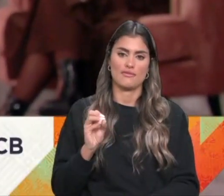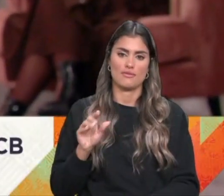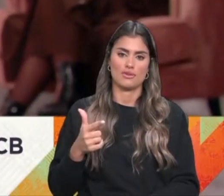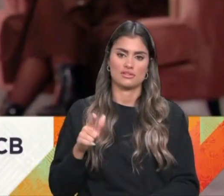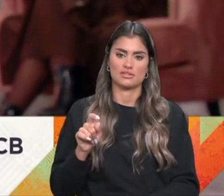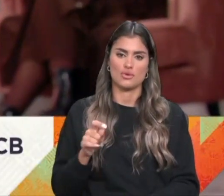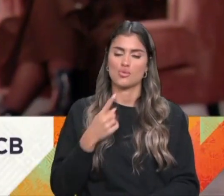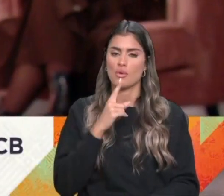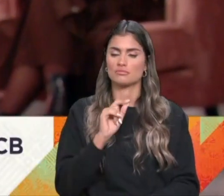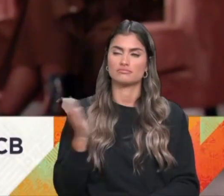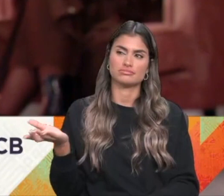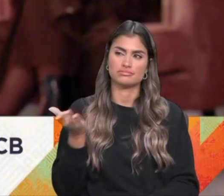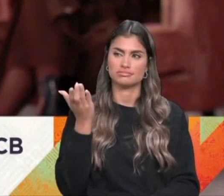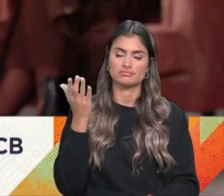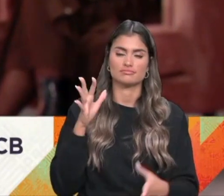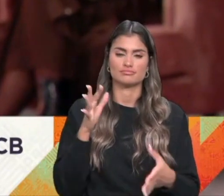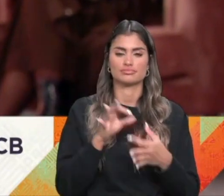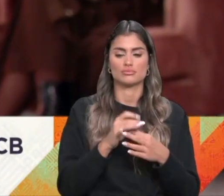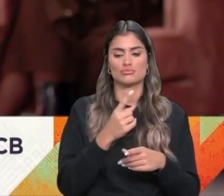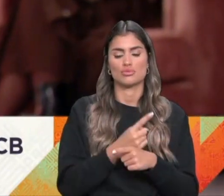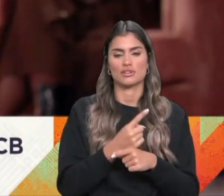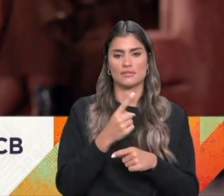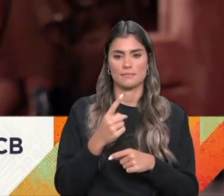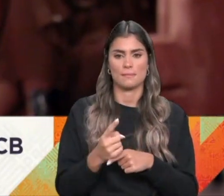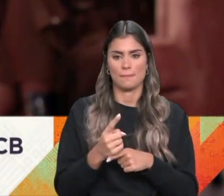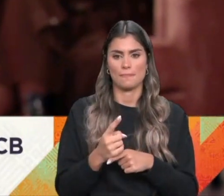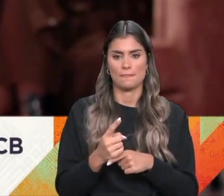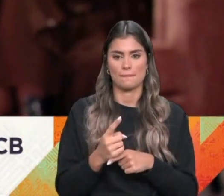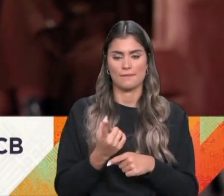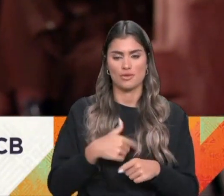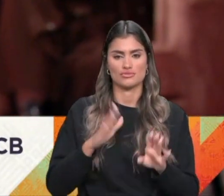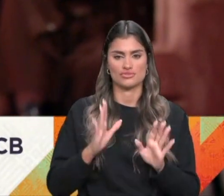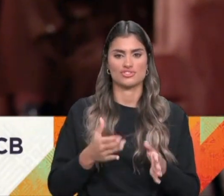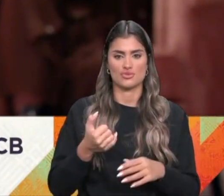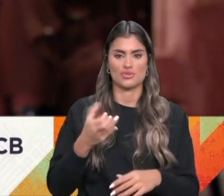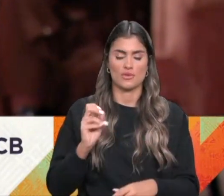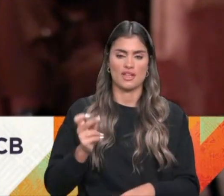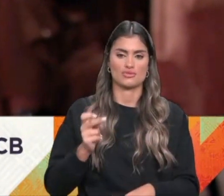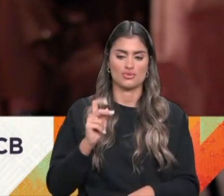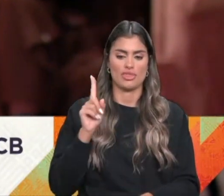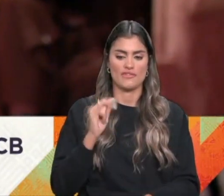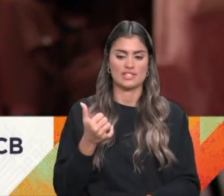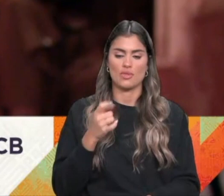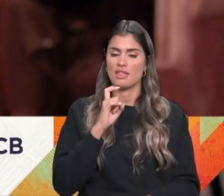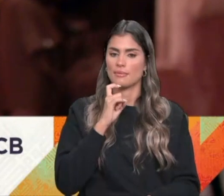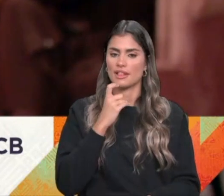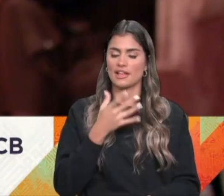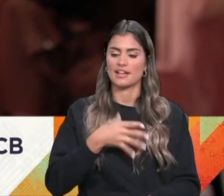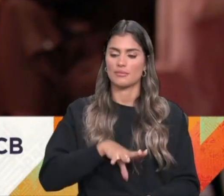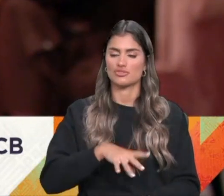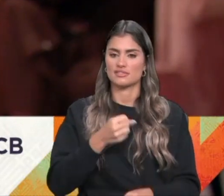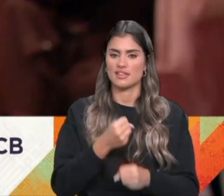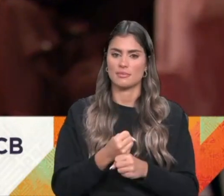título promissor a esse nível, até porque ainda por cima estamos na antecâmara já dos 50 anos do 25 de Abril e queríamos trabalhar